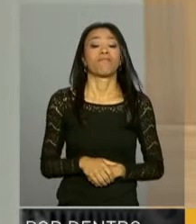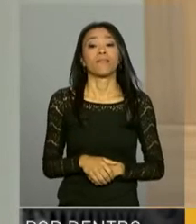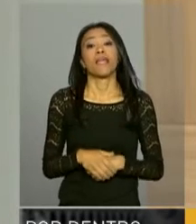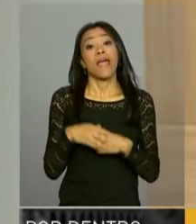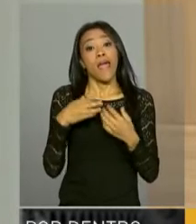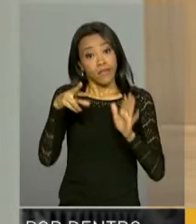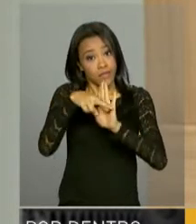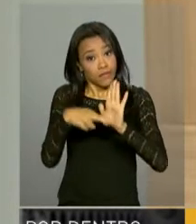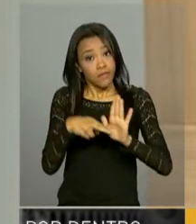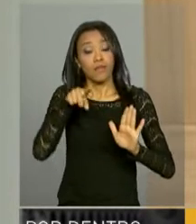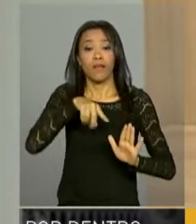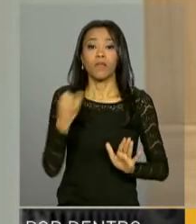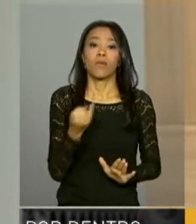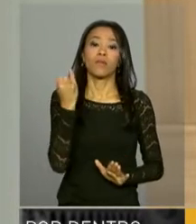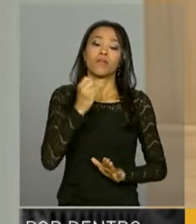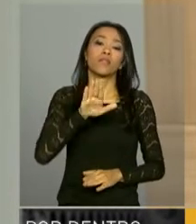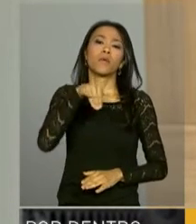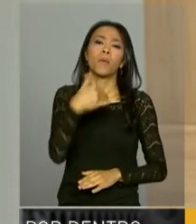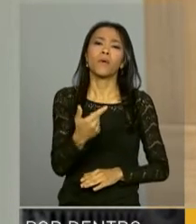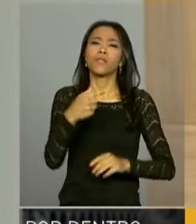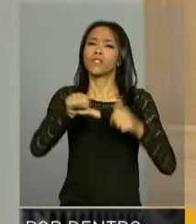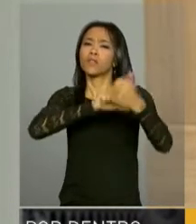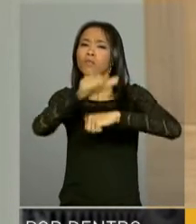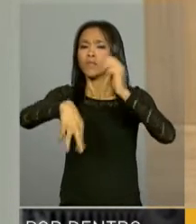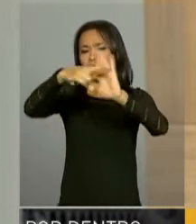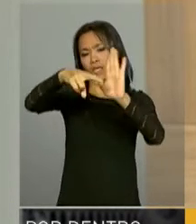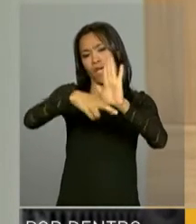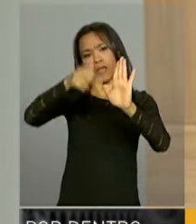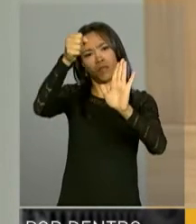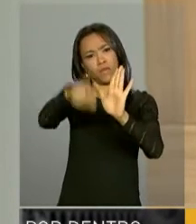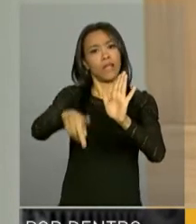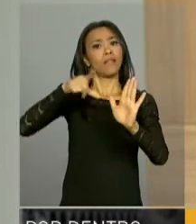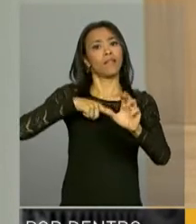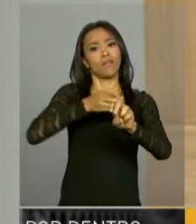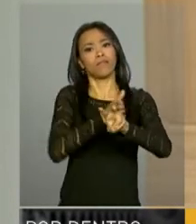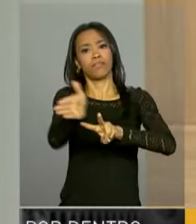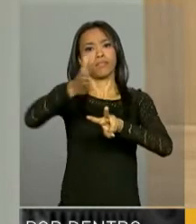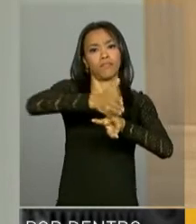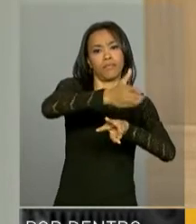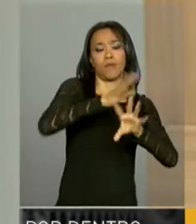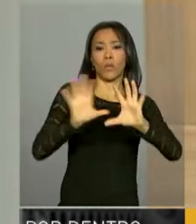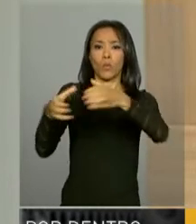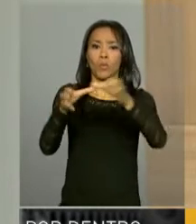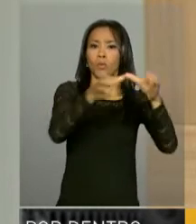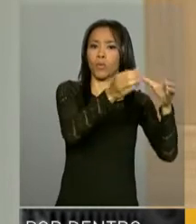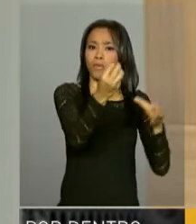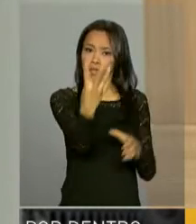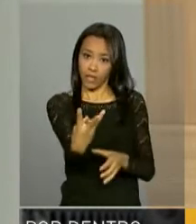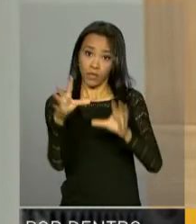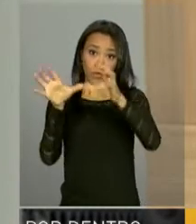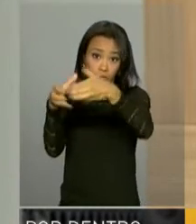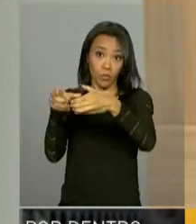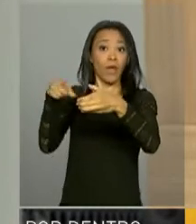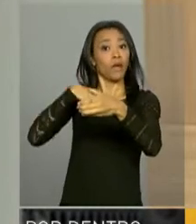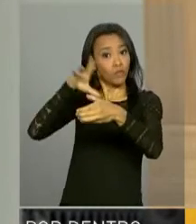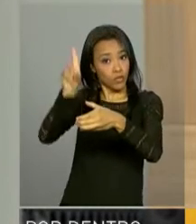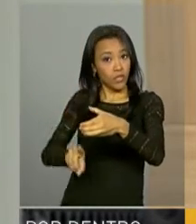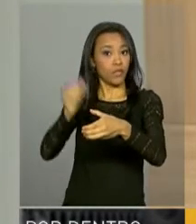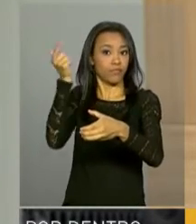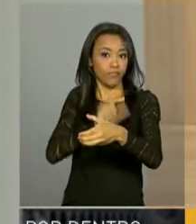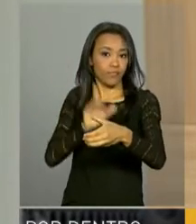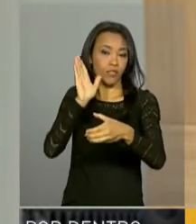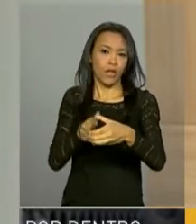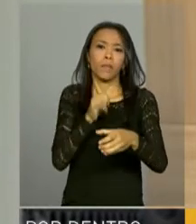importantes, por quê? Quando a gente faz a reforma da Previdência, existem três grandes grupos. Existe um primeiro grupo que é o direito adquirido. O que é?